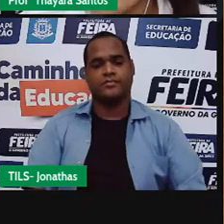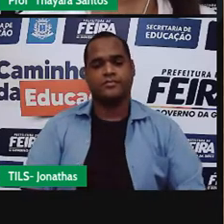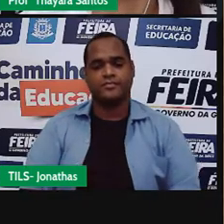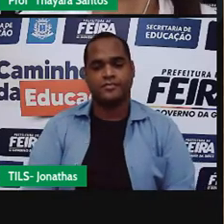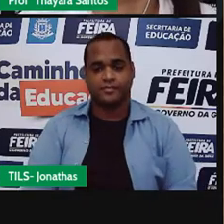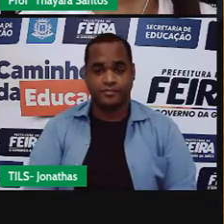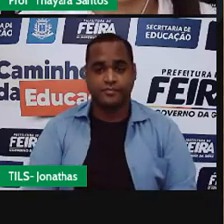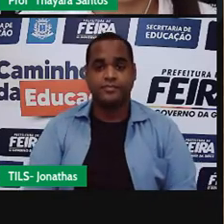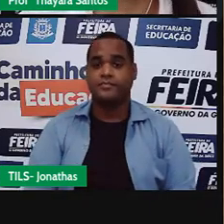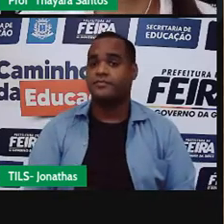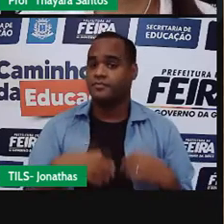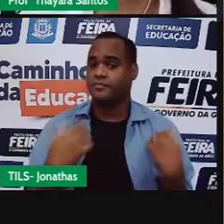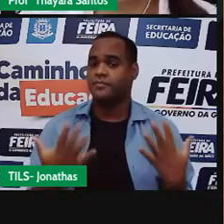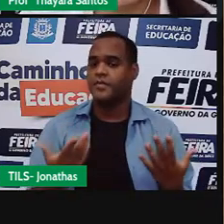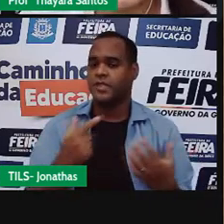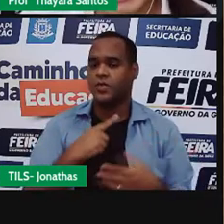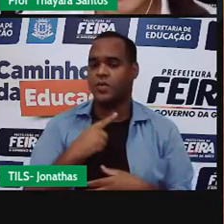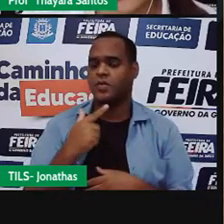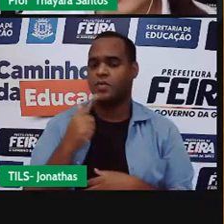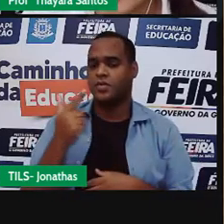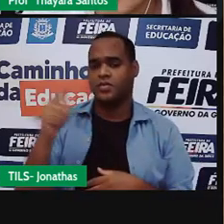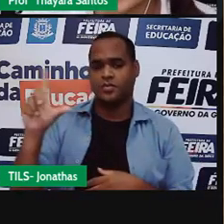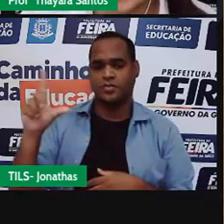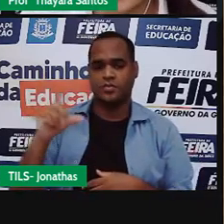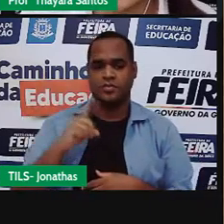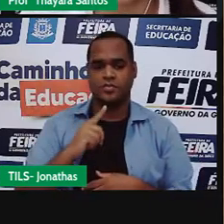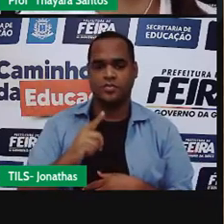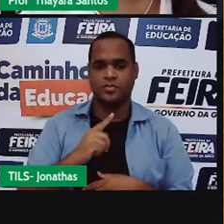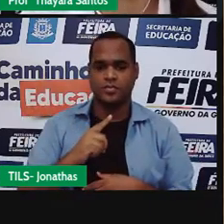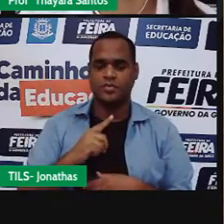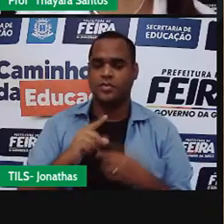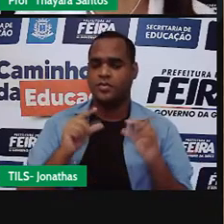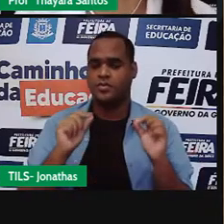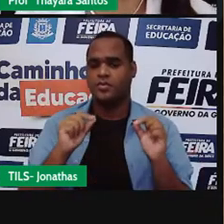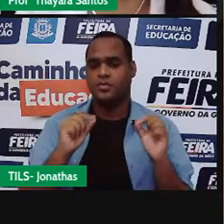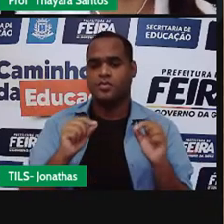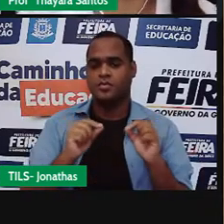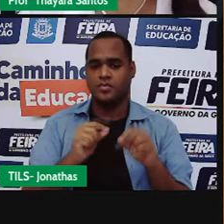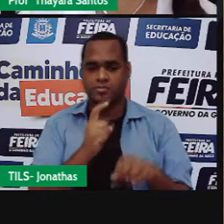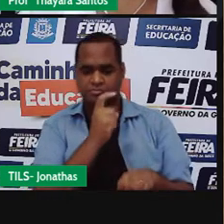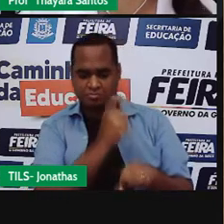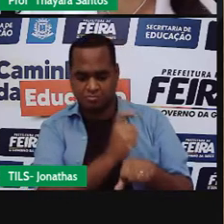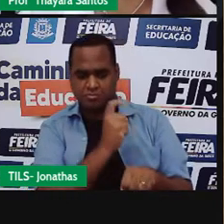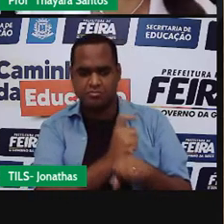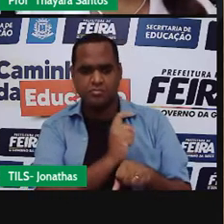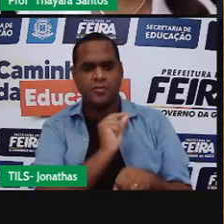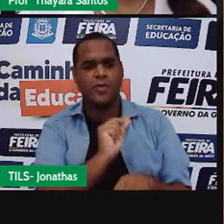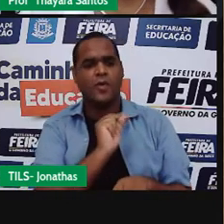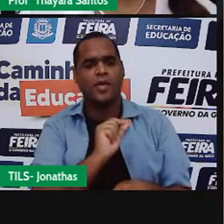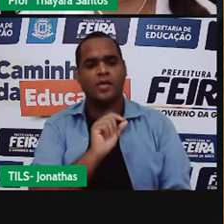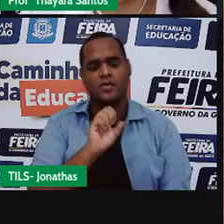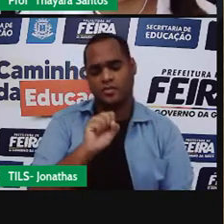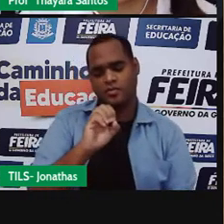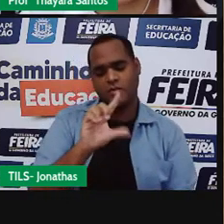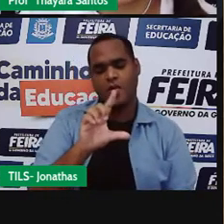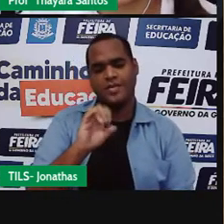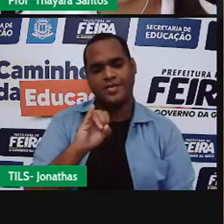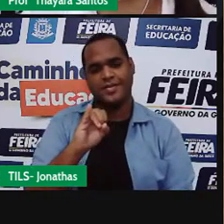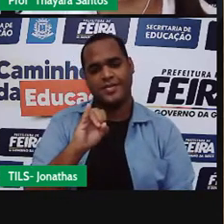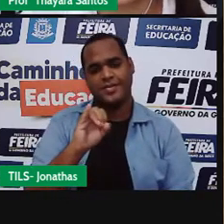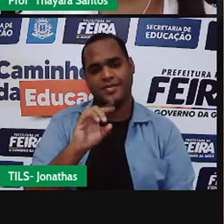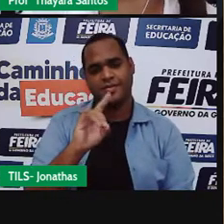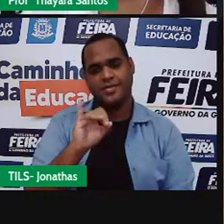Agora a gente tem uma outra mudança de estado físico da matéria, que a gente chama de solidificação. Essa é mais fácil para entender.